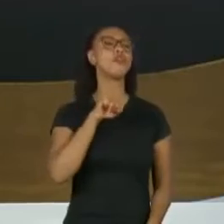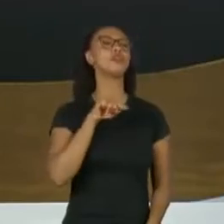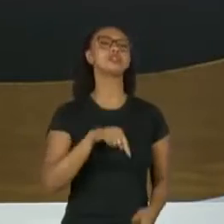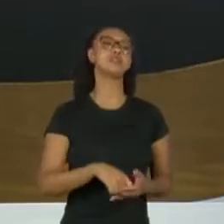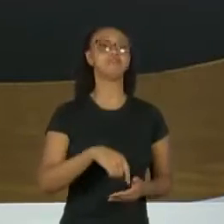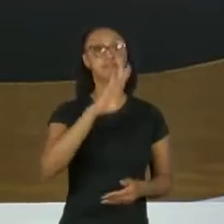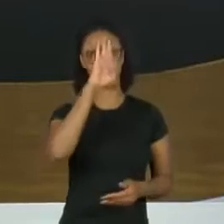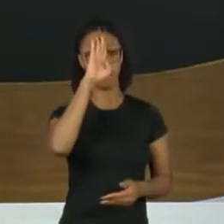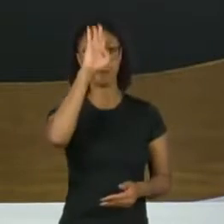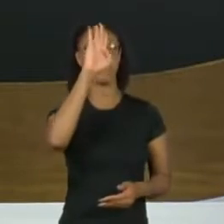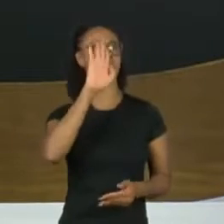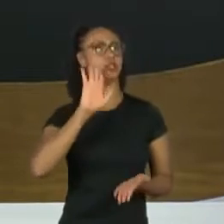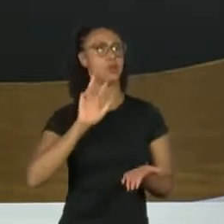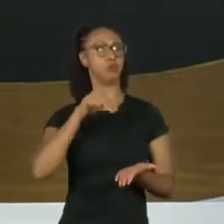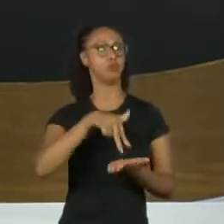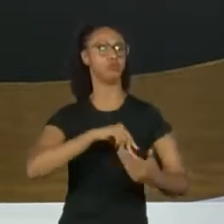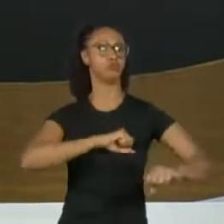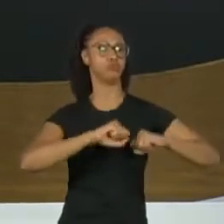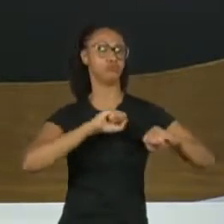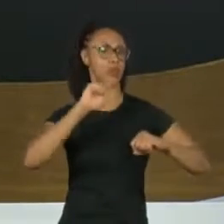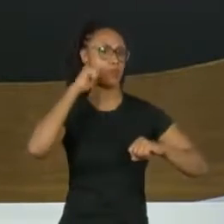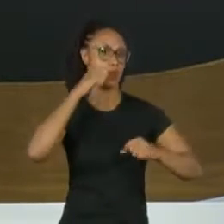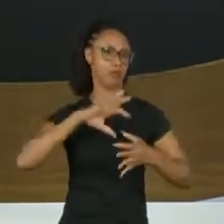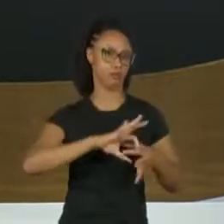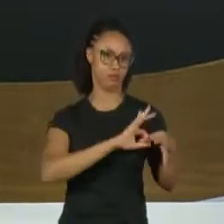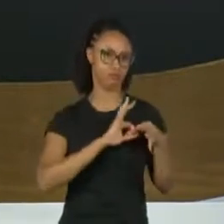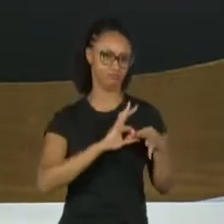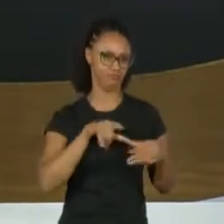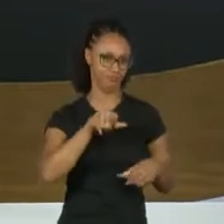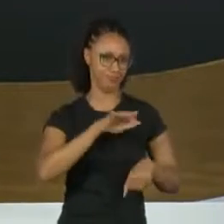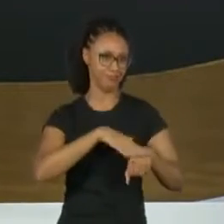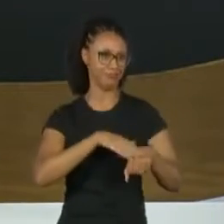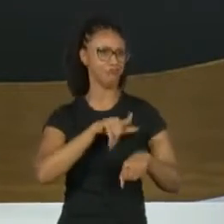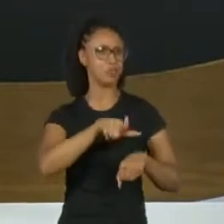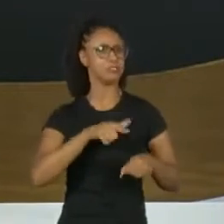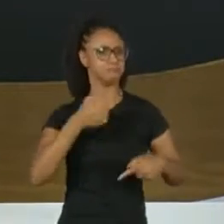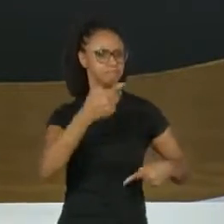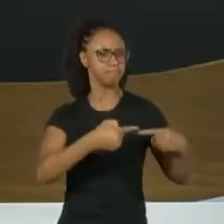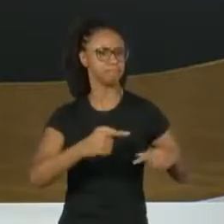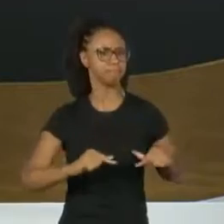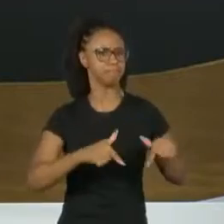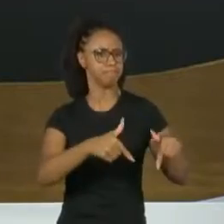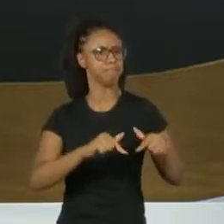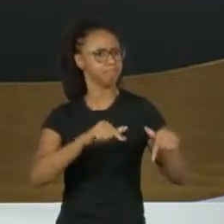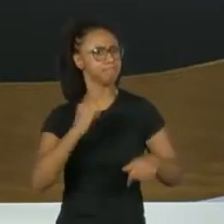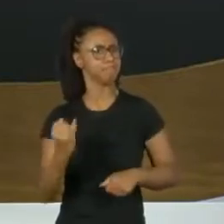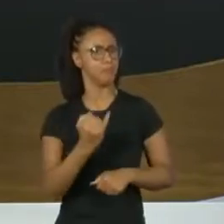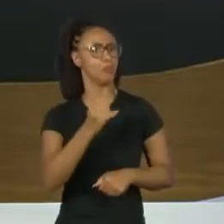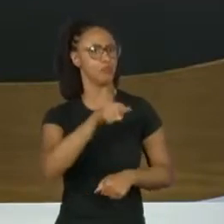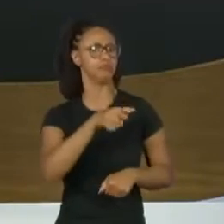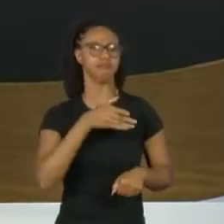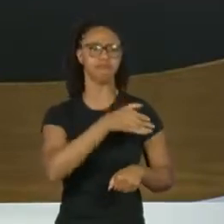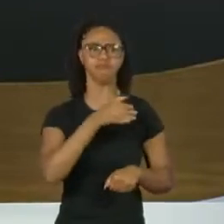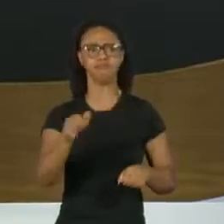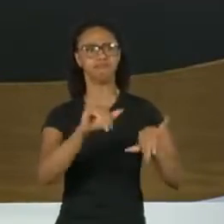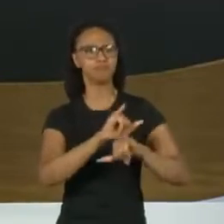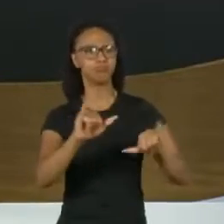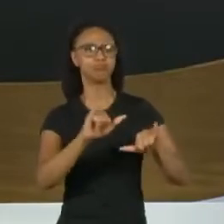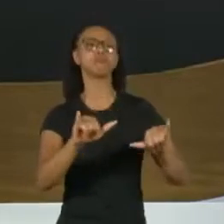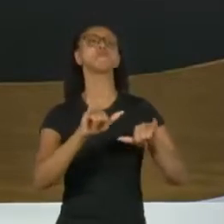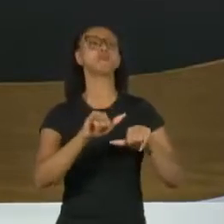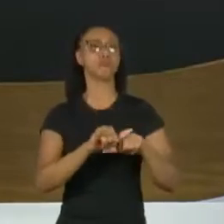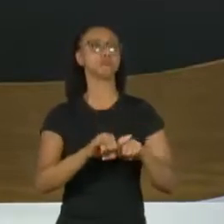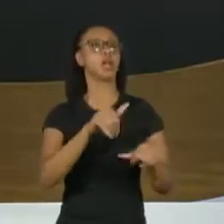expoentes do movimento negro unificado. E sempre teve uma atuação política também bastante importante. Participou de campanhas,